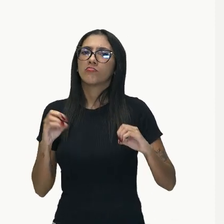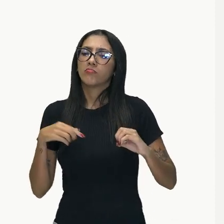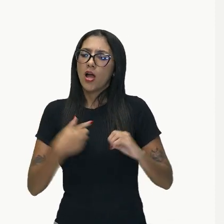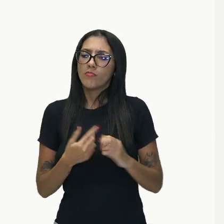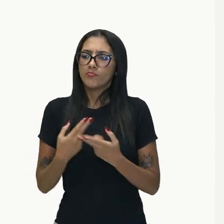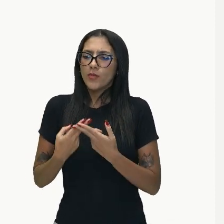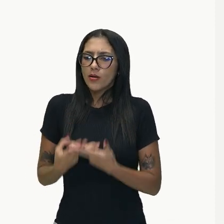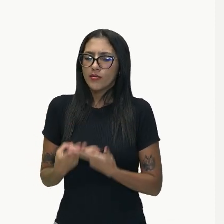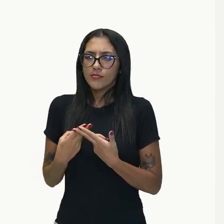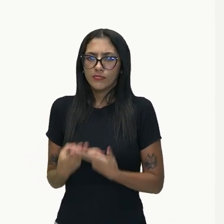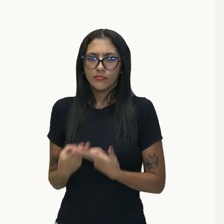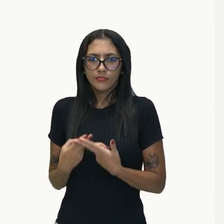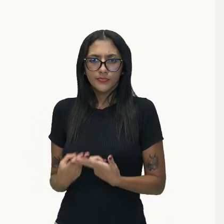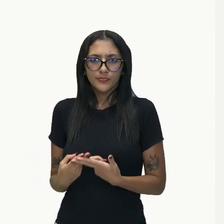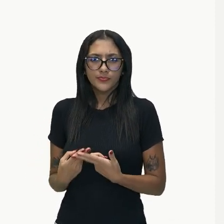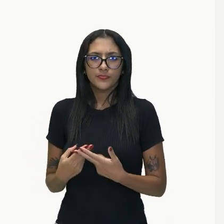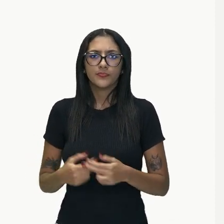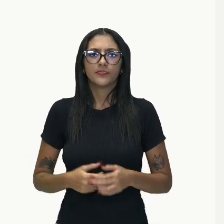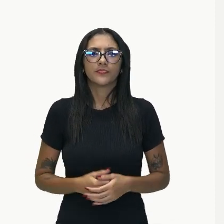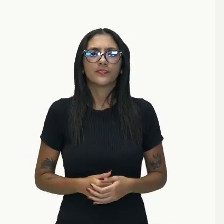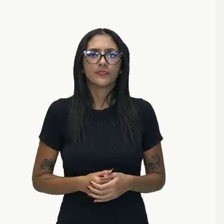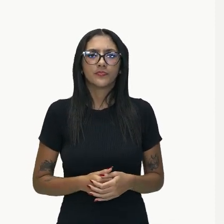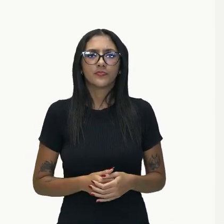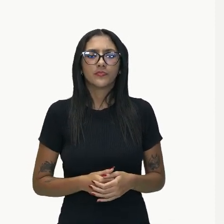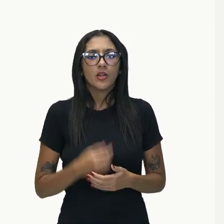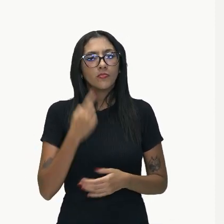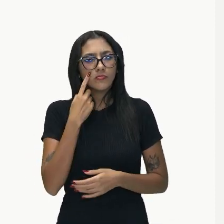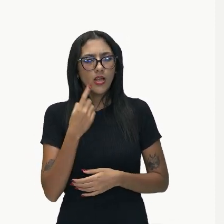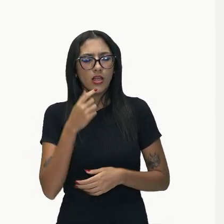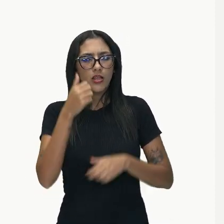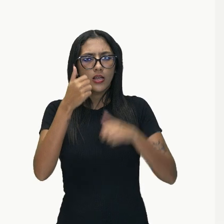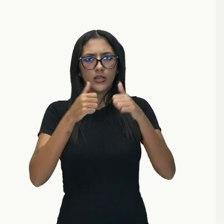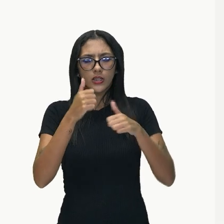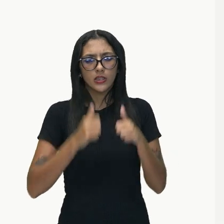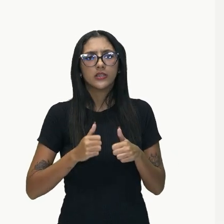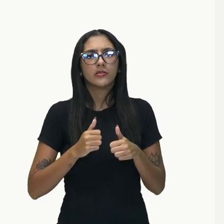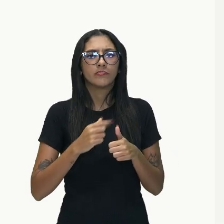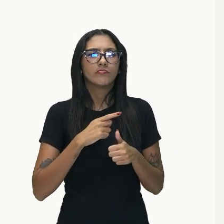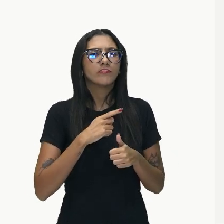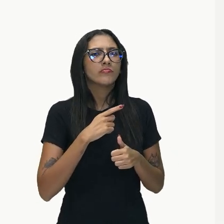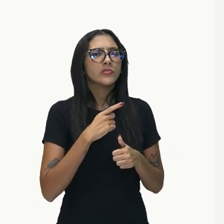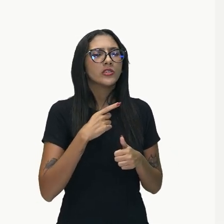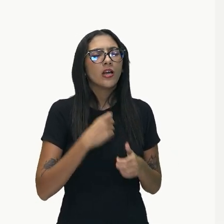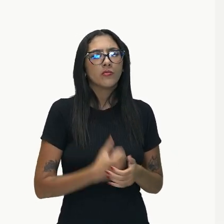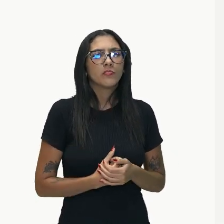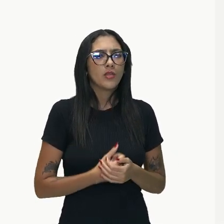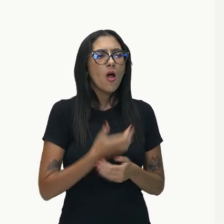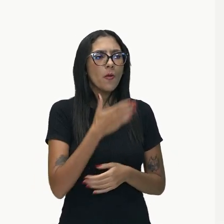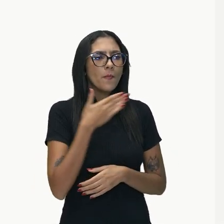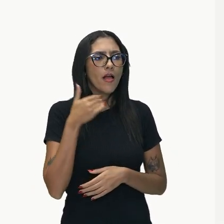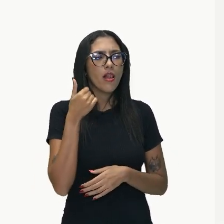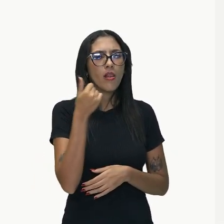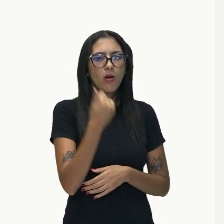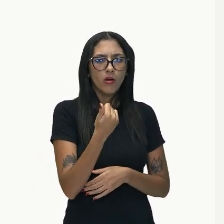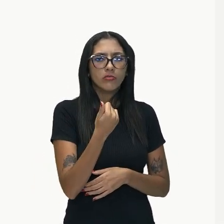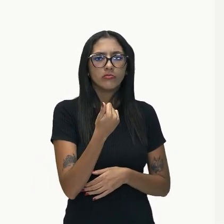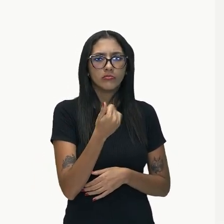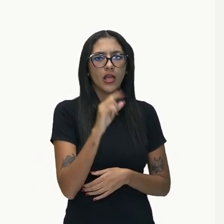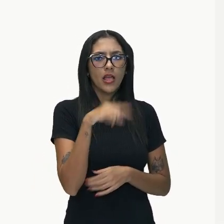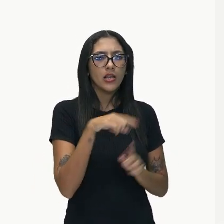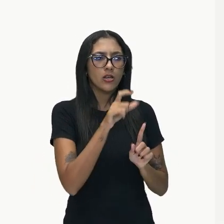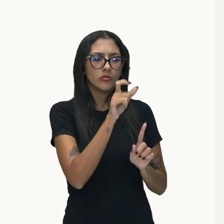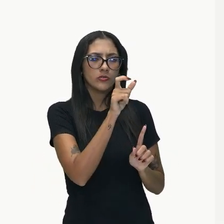Analisando aqui, observem, nós temos o sujeito, o melhor, certo? O sujeito da minha oração.